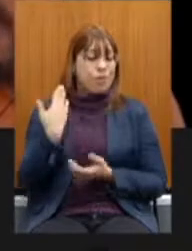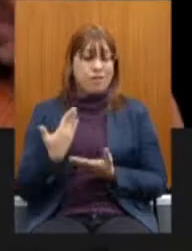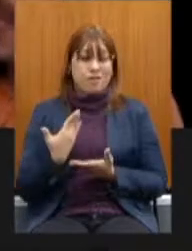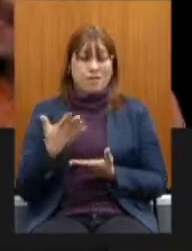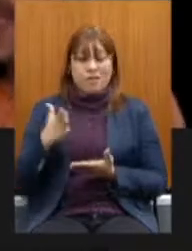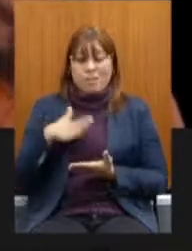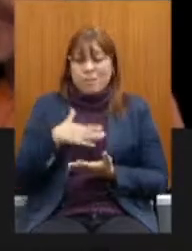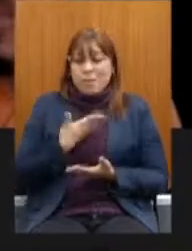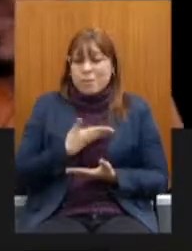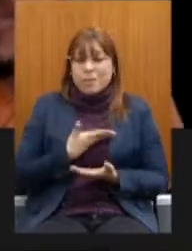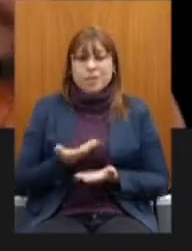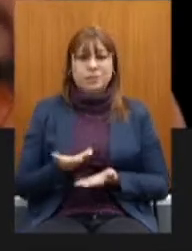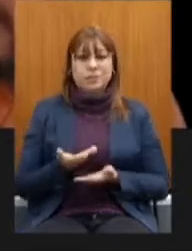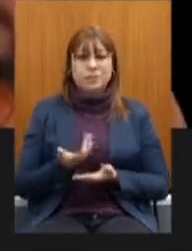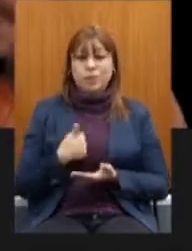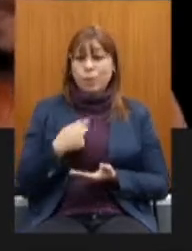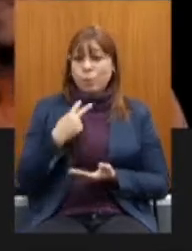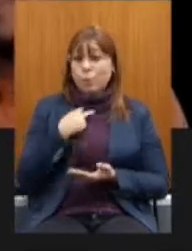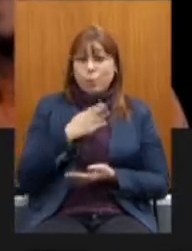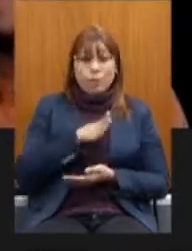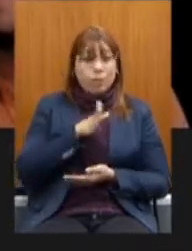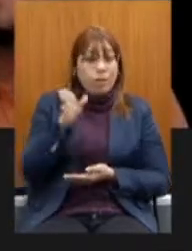Eu não posso ir no interior dela.